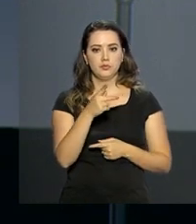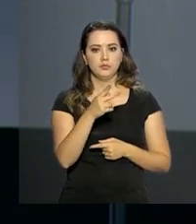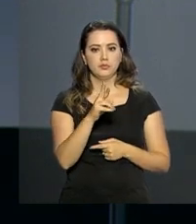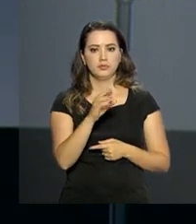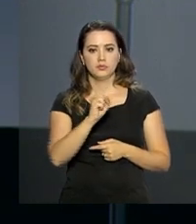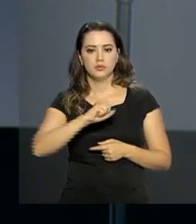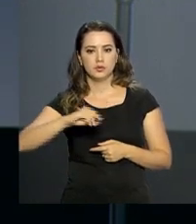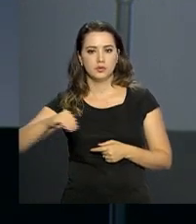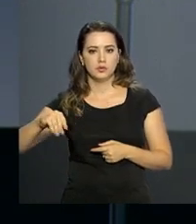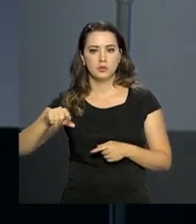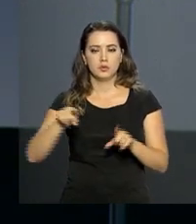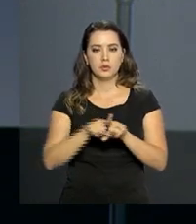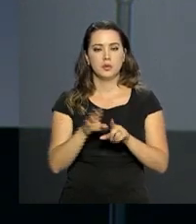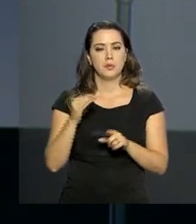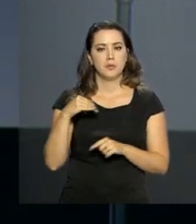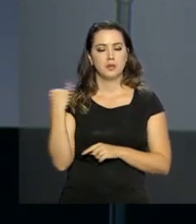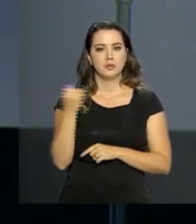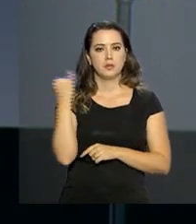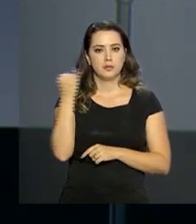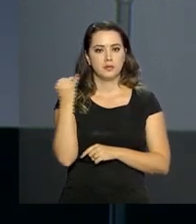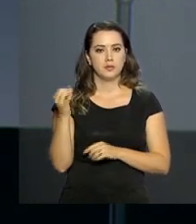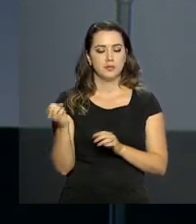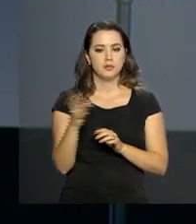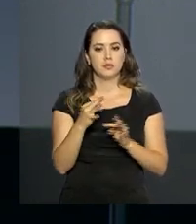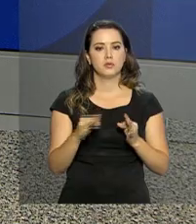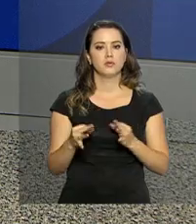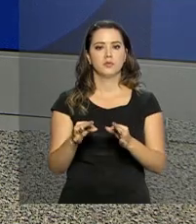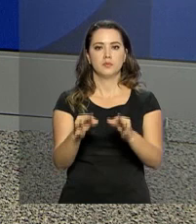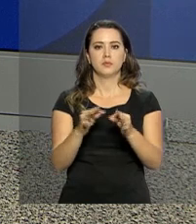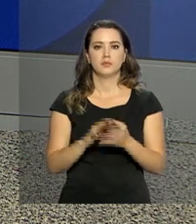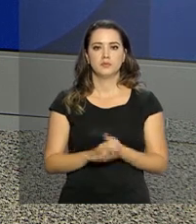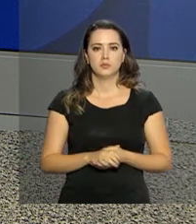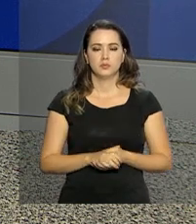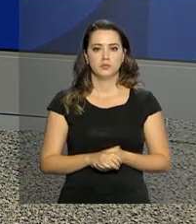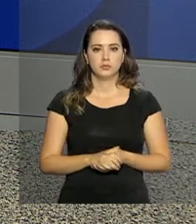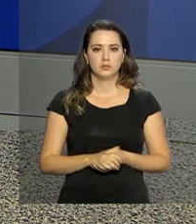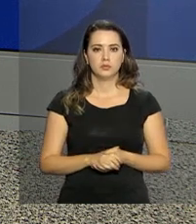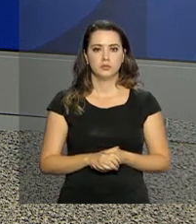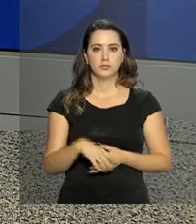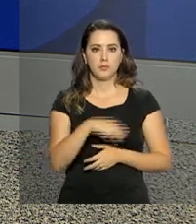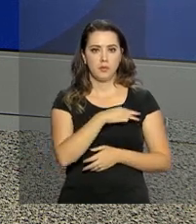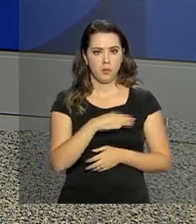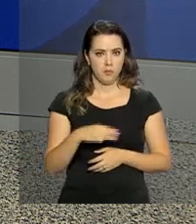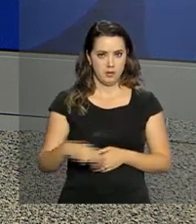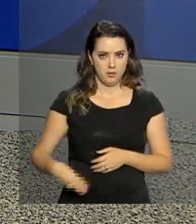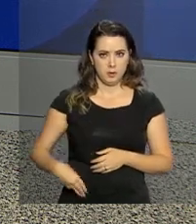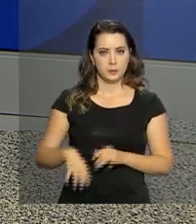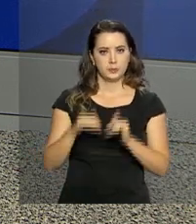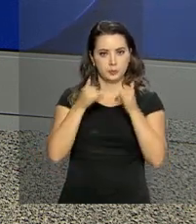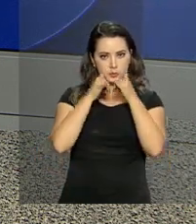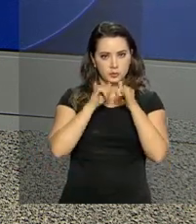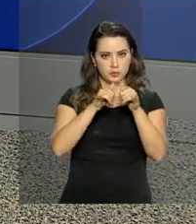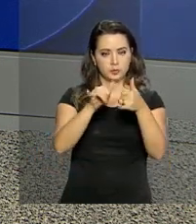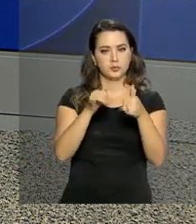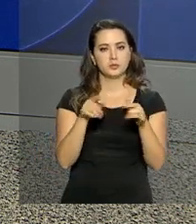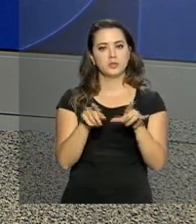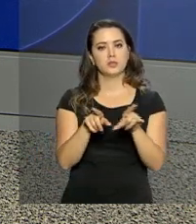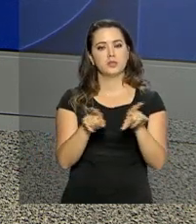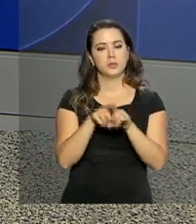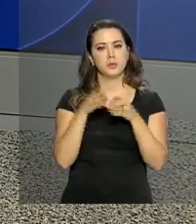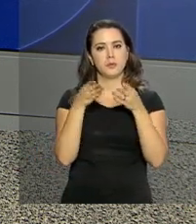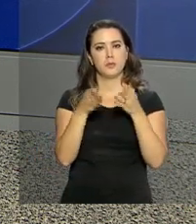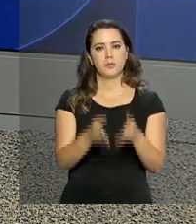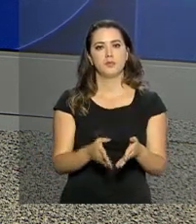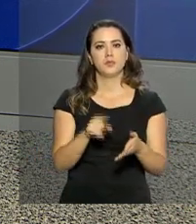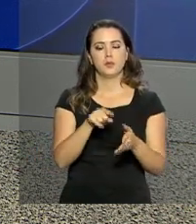mais importante fronteira de inovação tecnológica. Já o ministro de Minas e Energia, Moreira Franco, que também